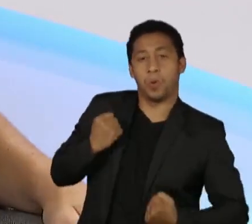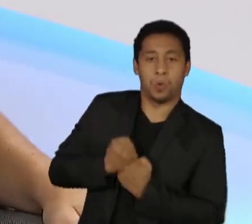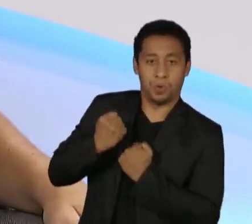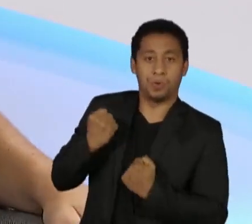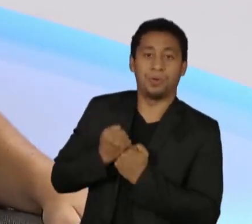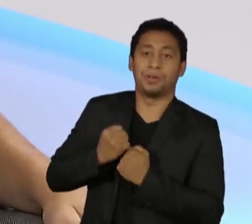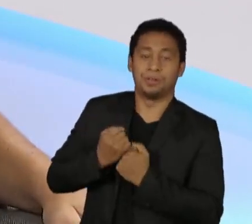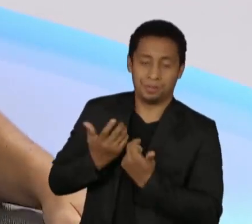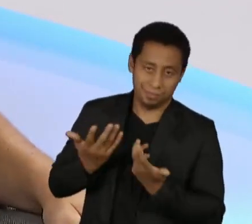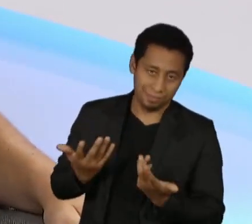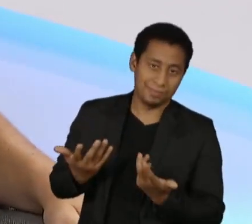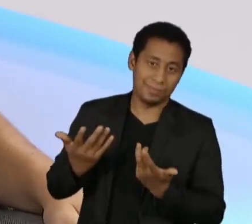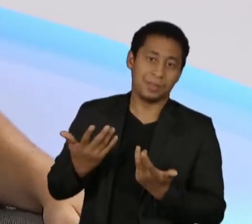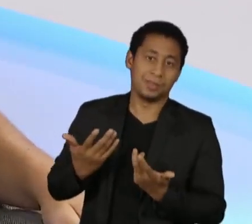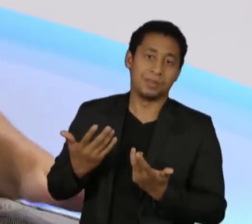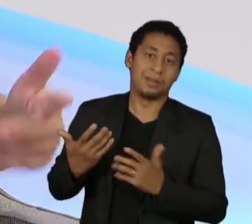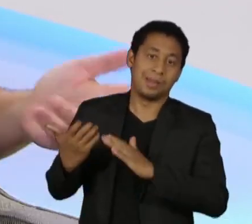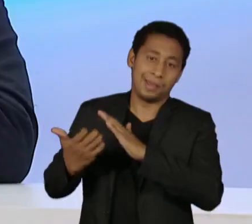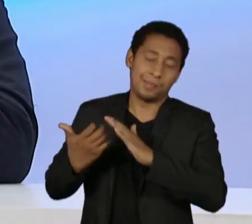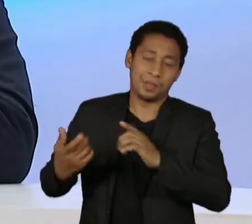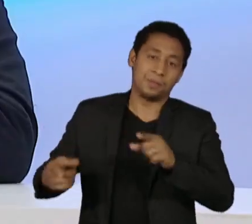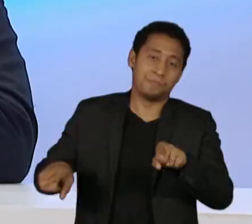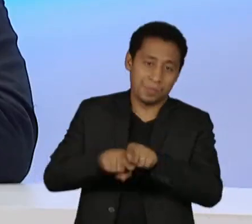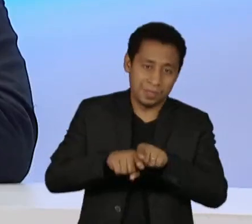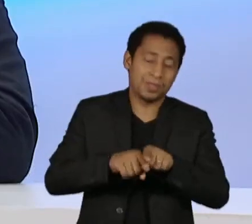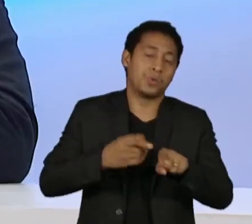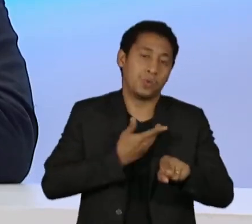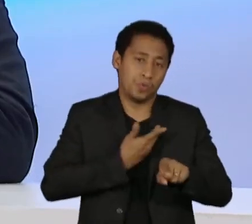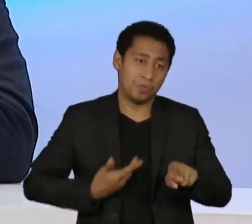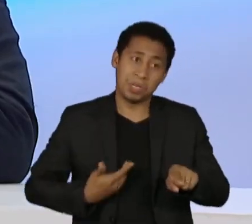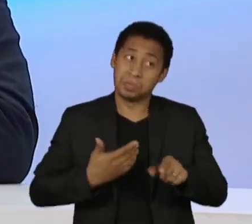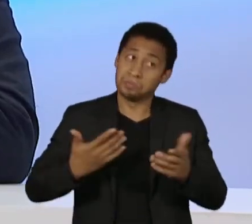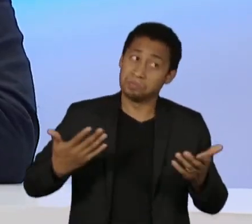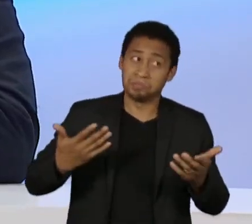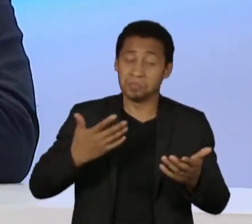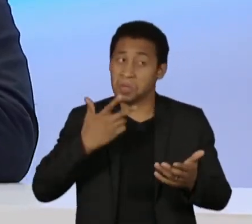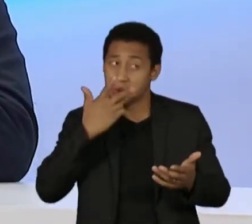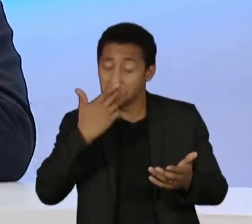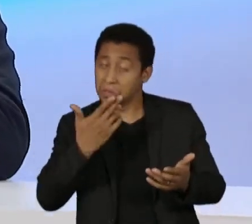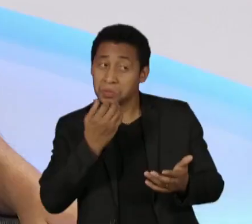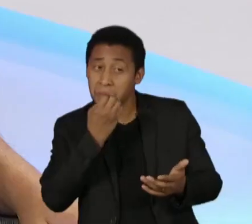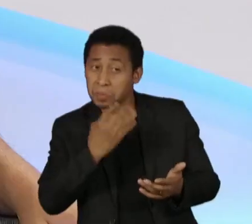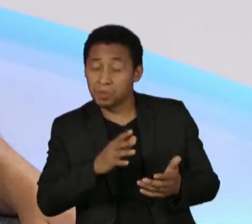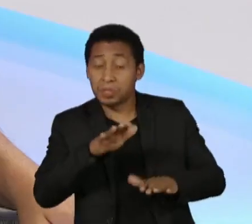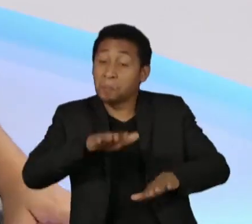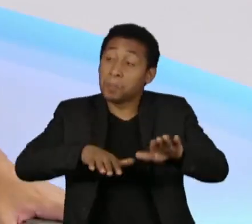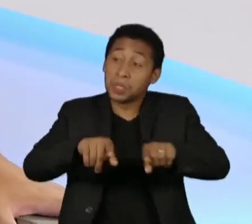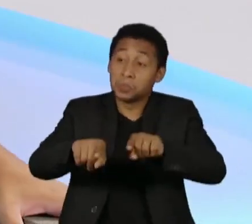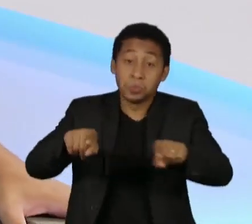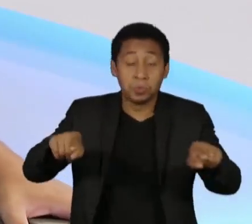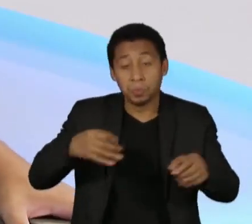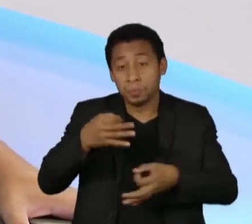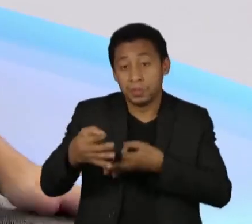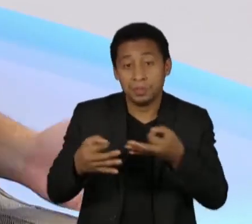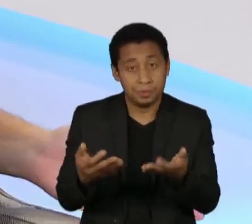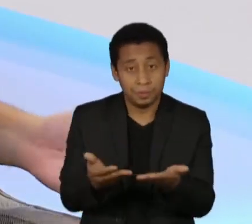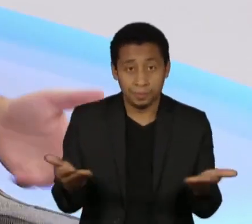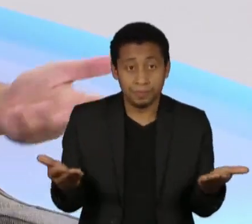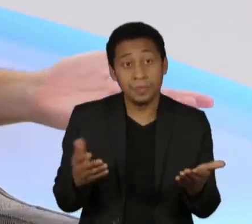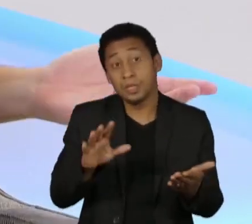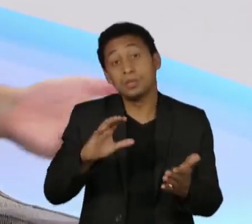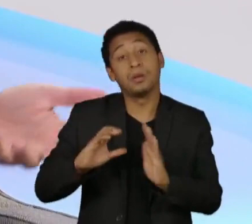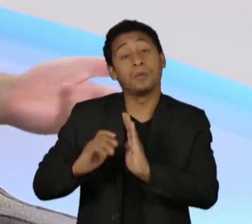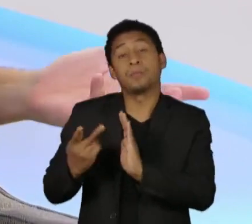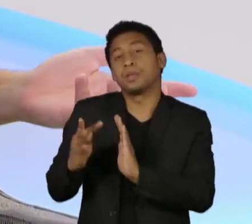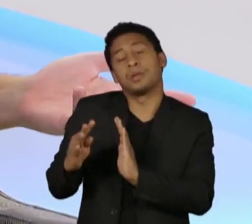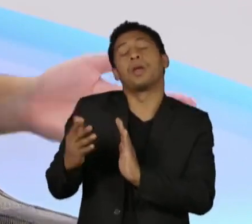eu não acho que, obviamente, posso estar errado e isso pode variar de caso para caso, mas eu acho que a ênfase maior é no fato que o